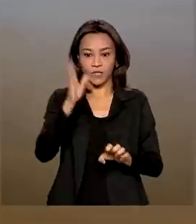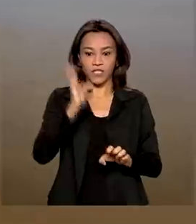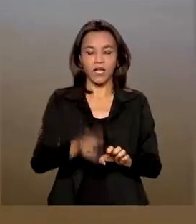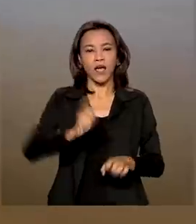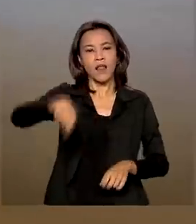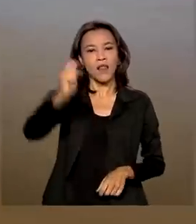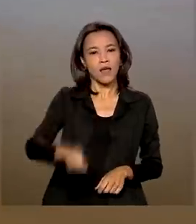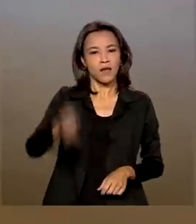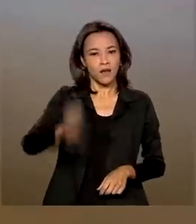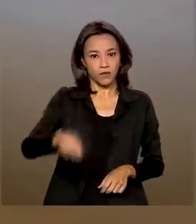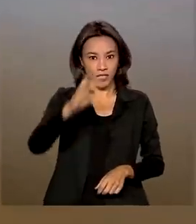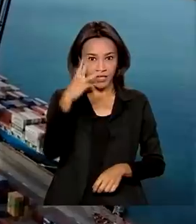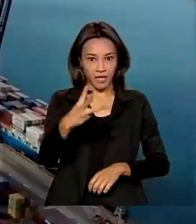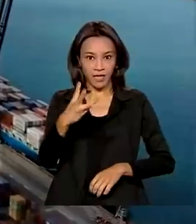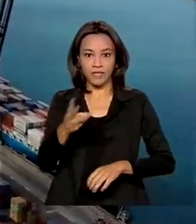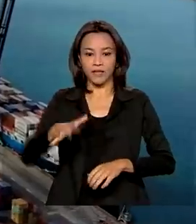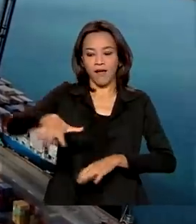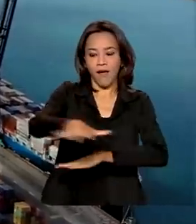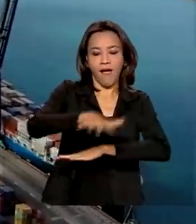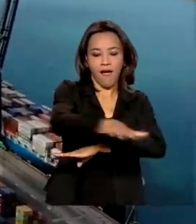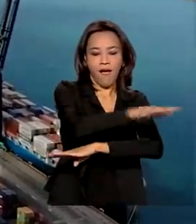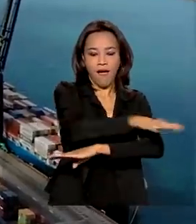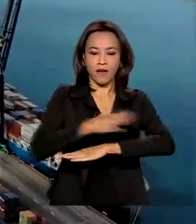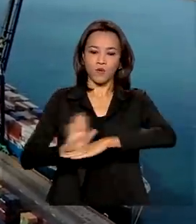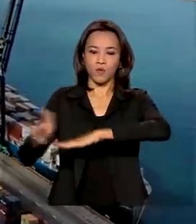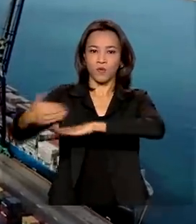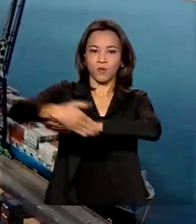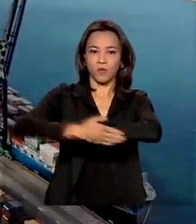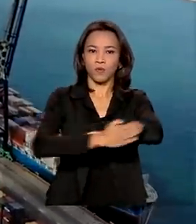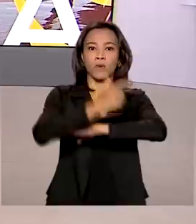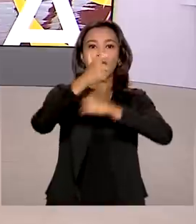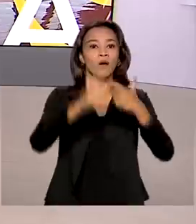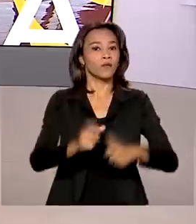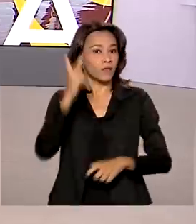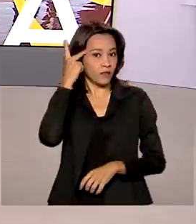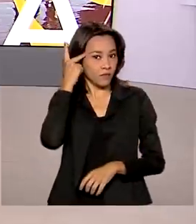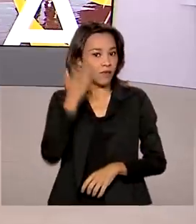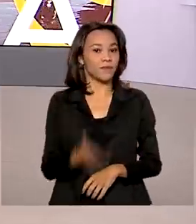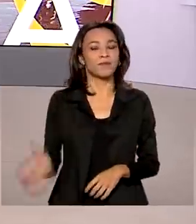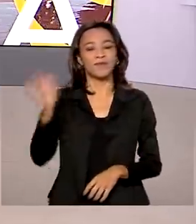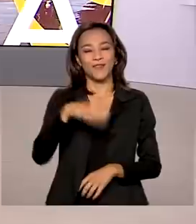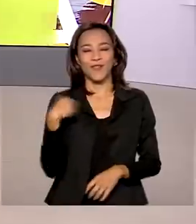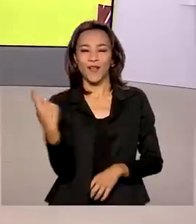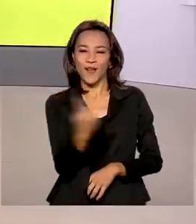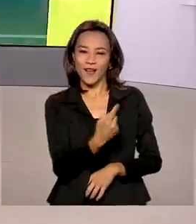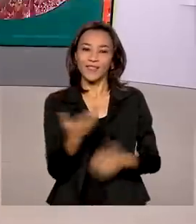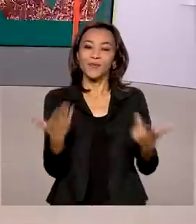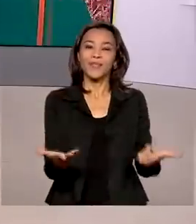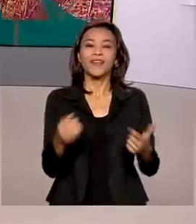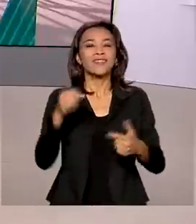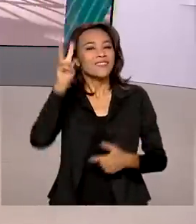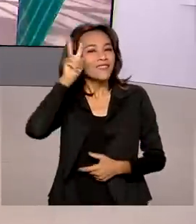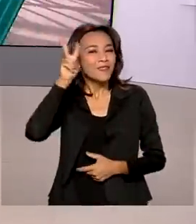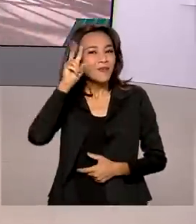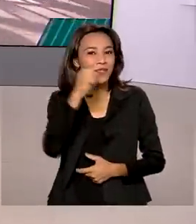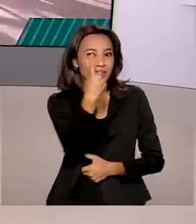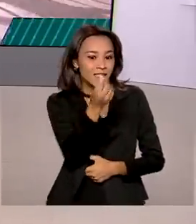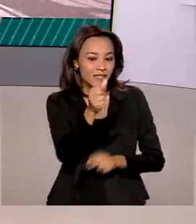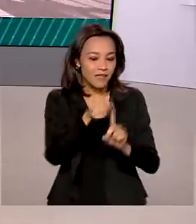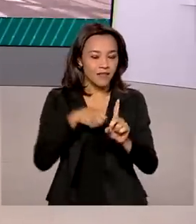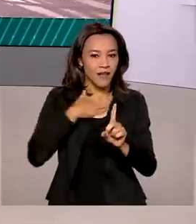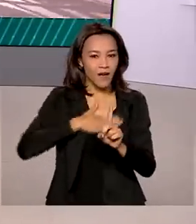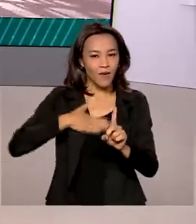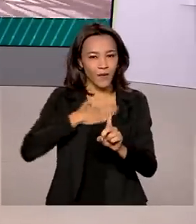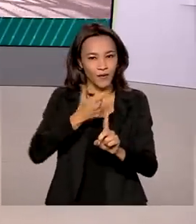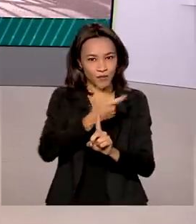leilão de três áreas portuárias na Bolsa de Valores de São Paulo. O Brasil em dia desta segunda-feira, 16 de